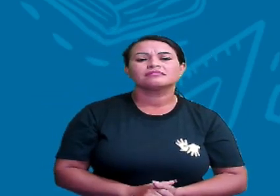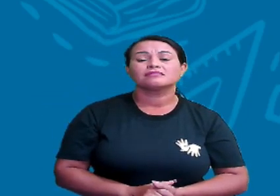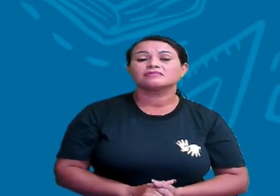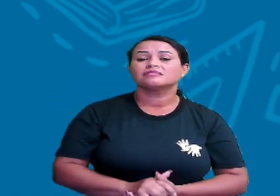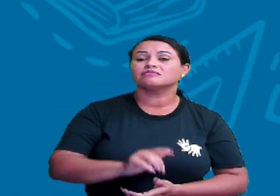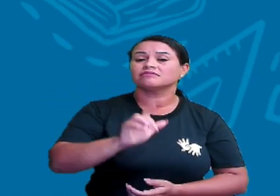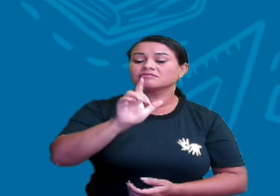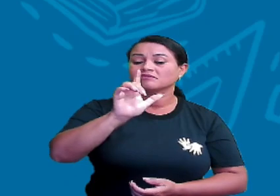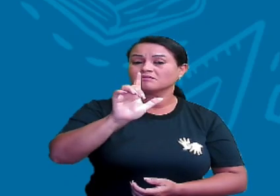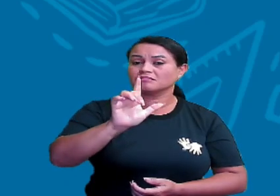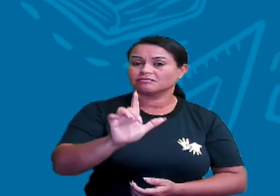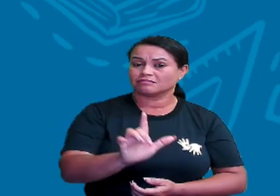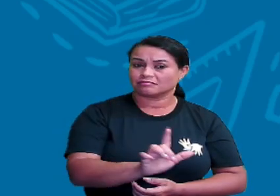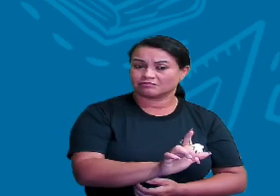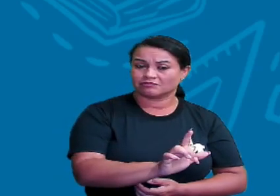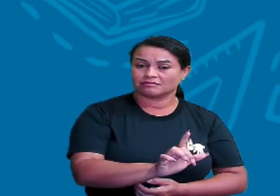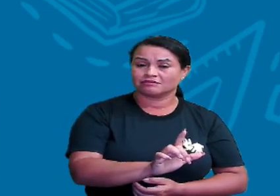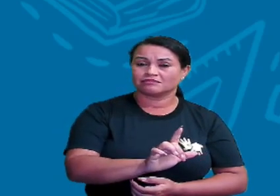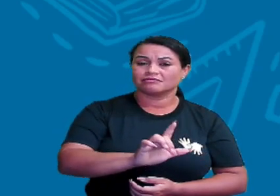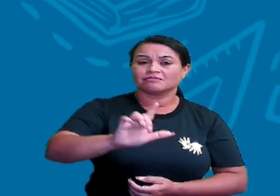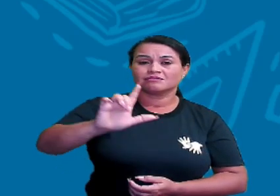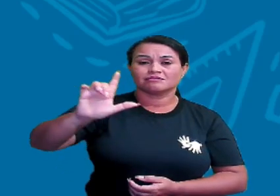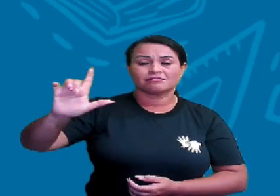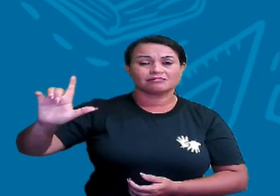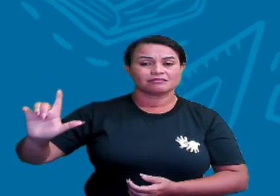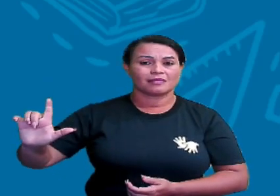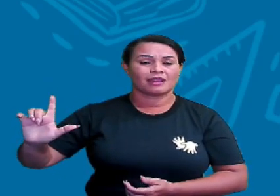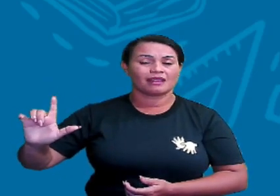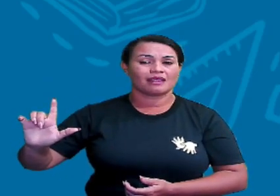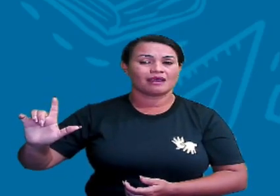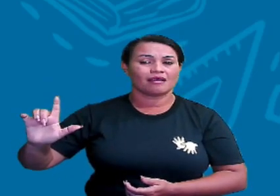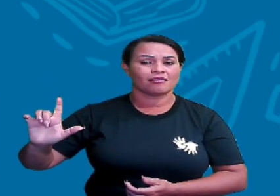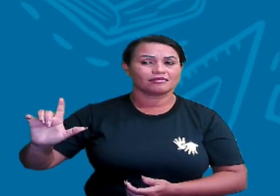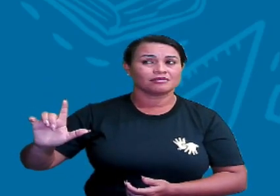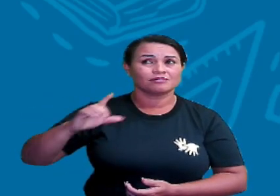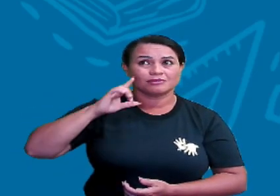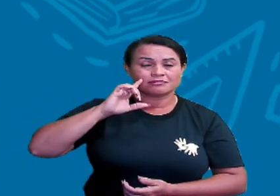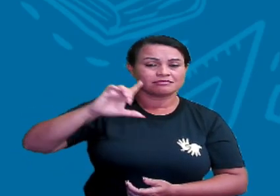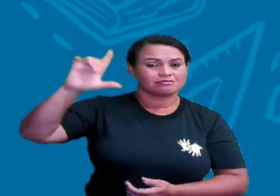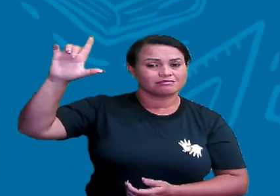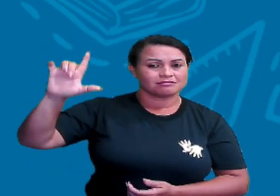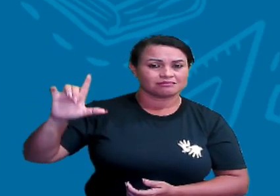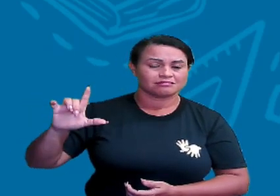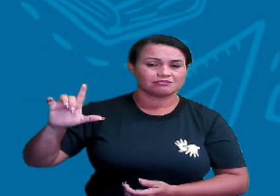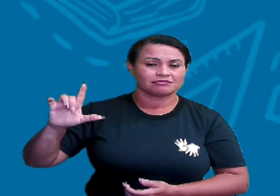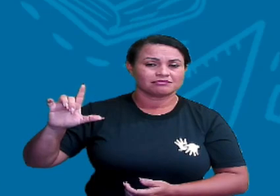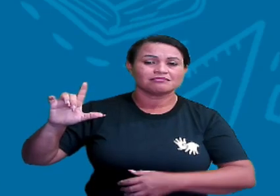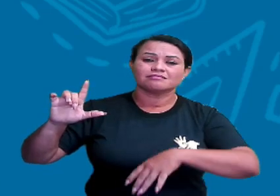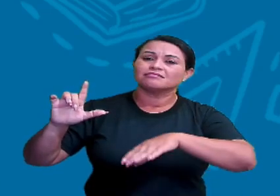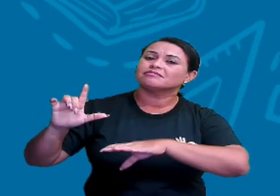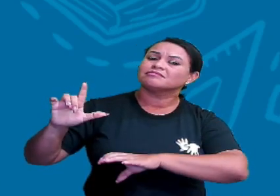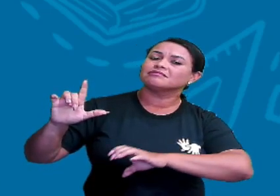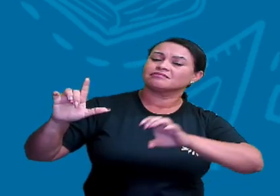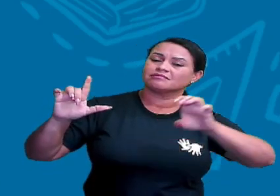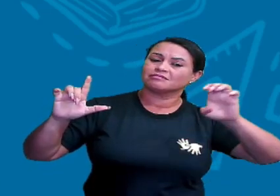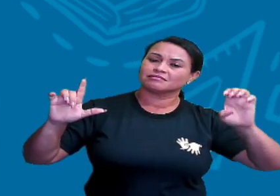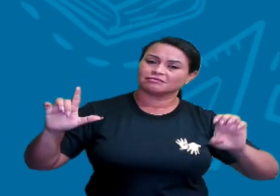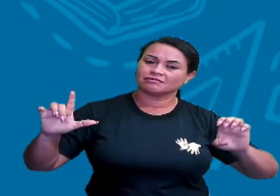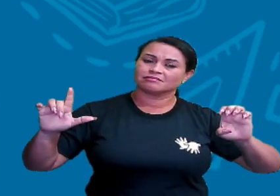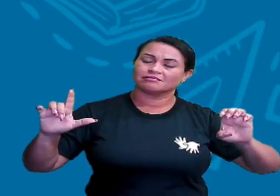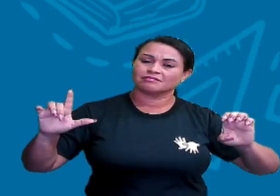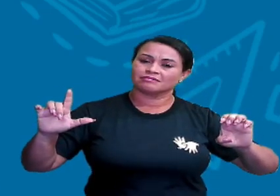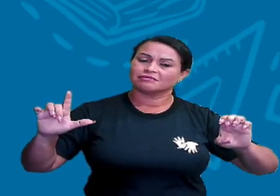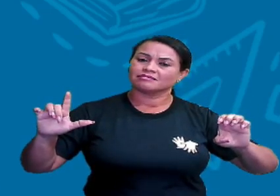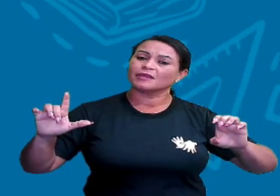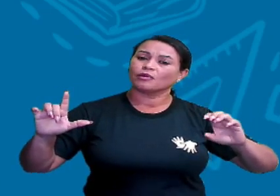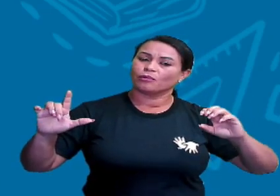leste. Então, a gente abre o braço direito para o lado da onde o sol nasce. O braço esquerdo fica do lado oposto